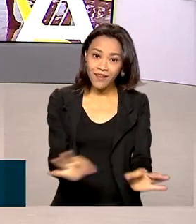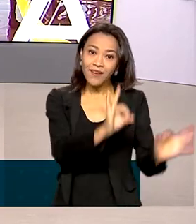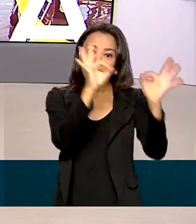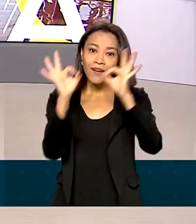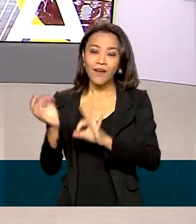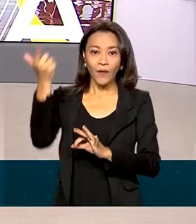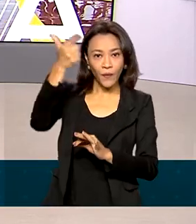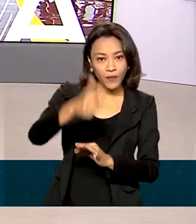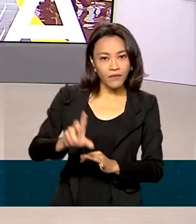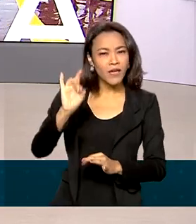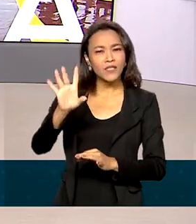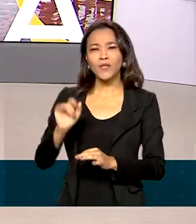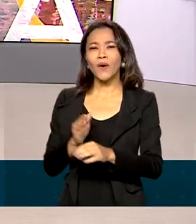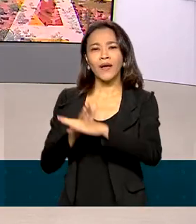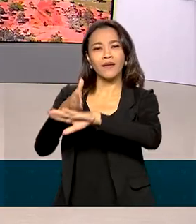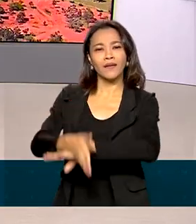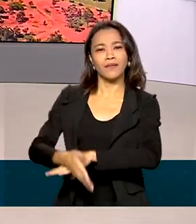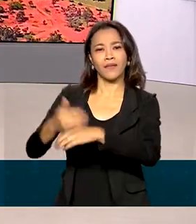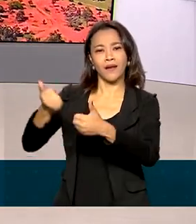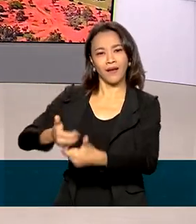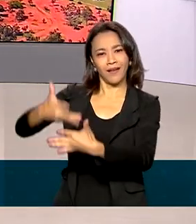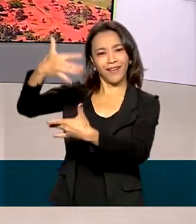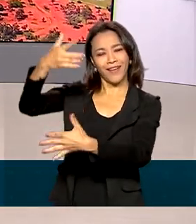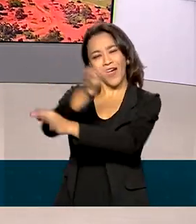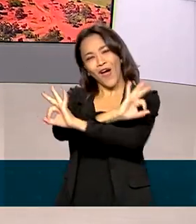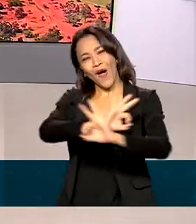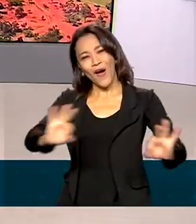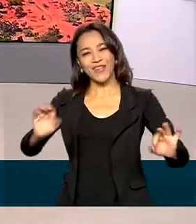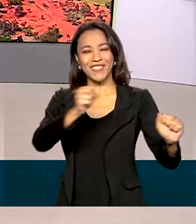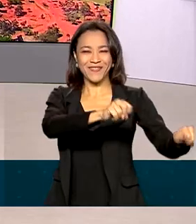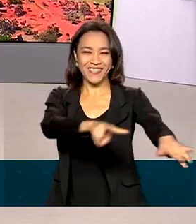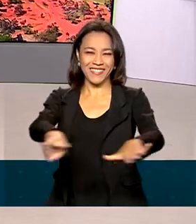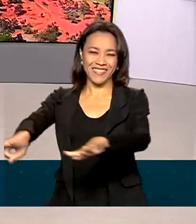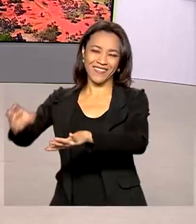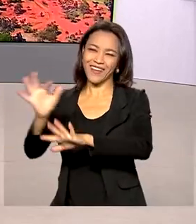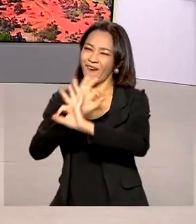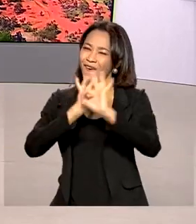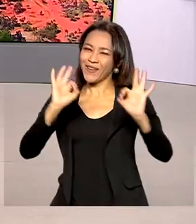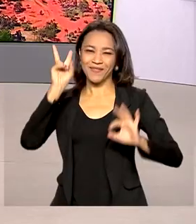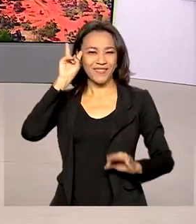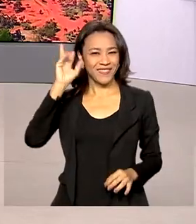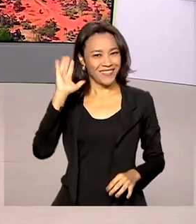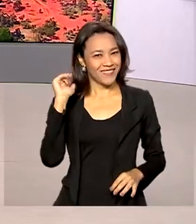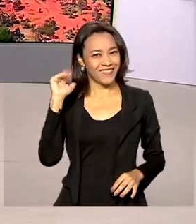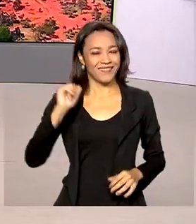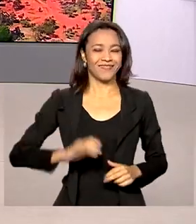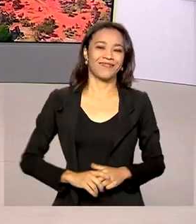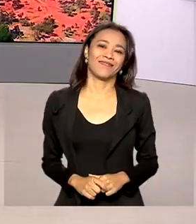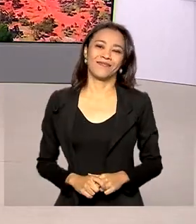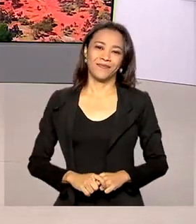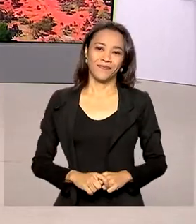de hoje, basta acessar as nossas redes sociais. Ótima semana e uma excelente segunda-feira para você. Tchau, tchau.